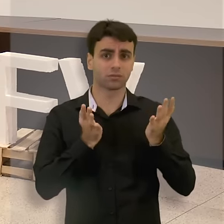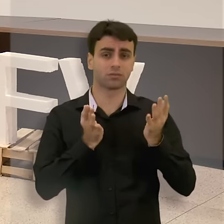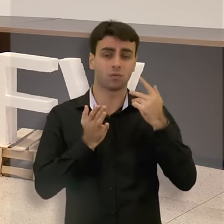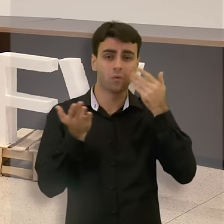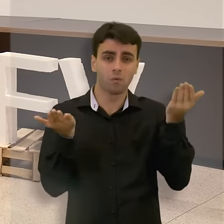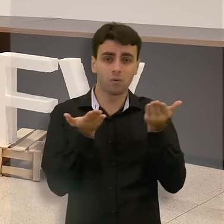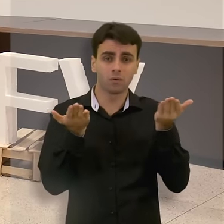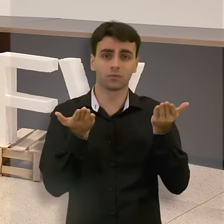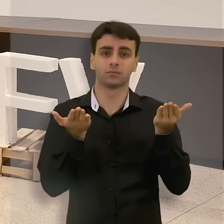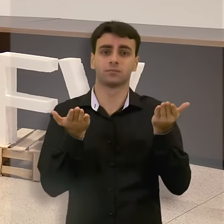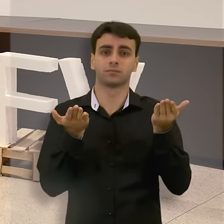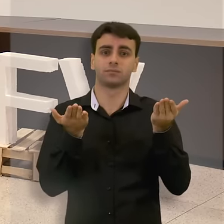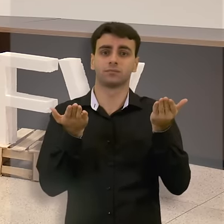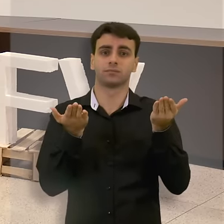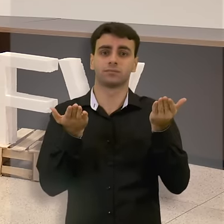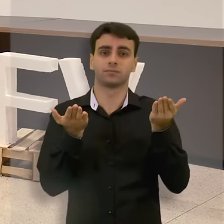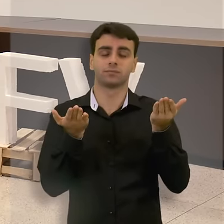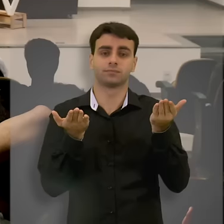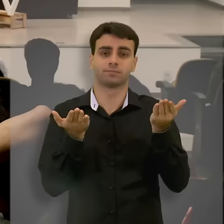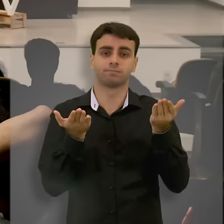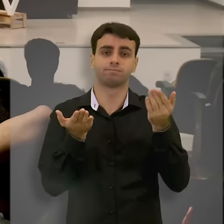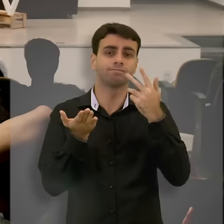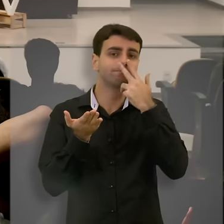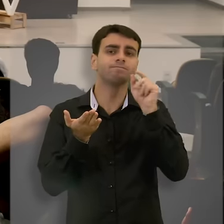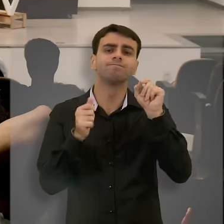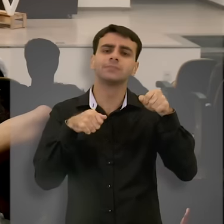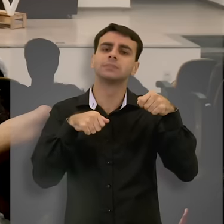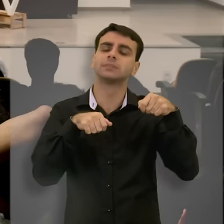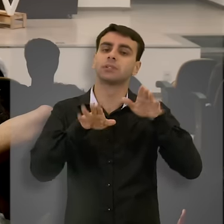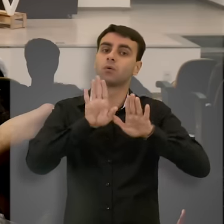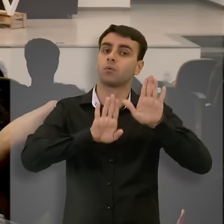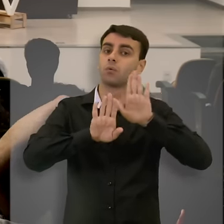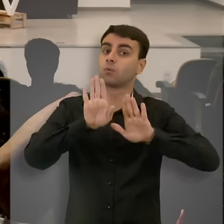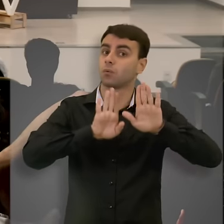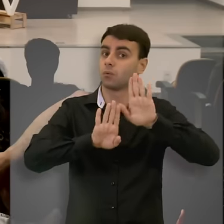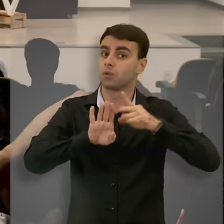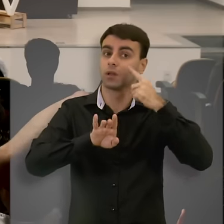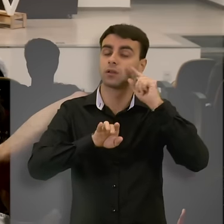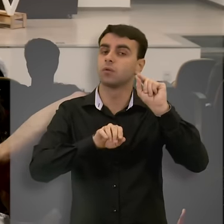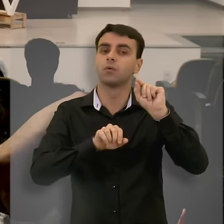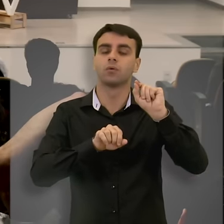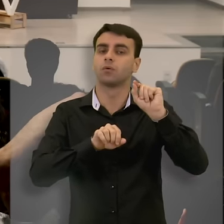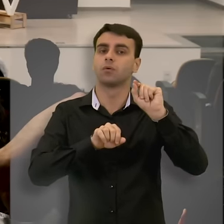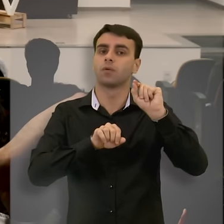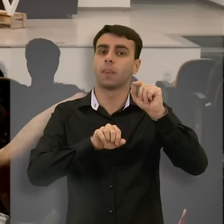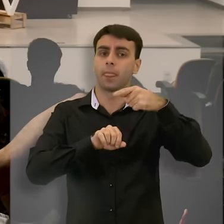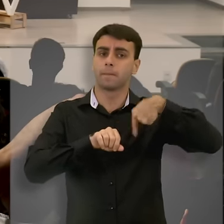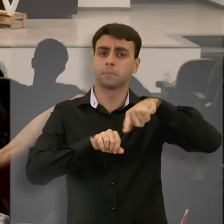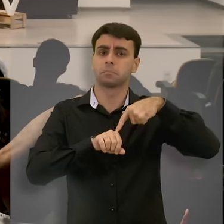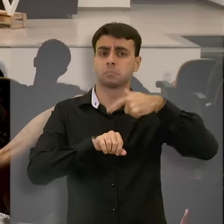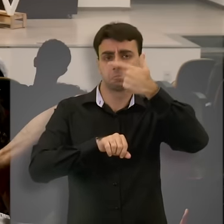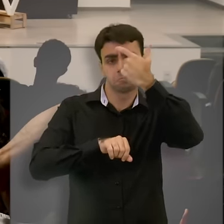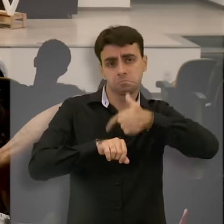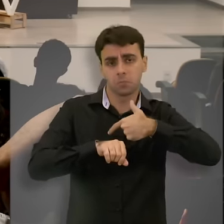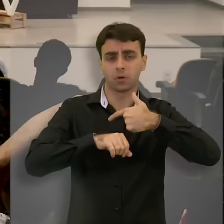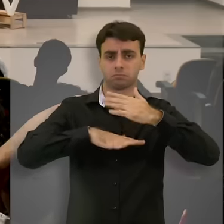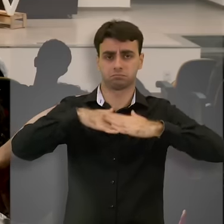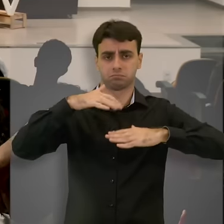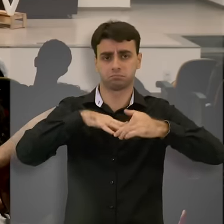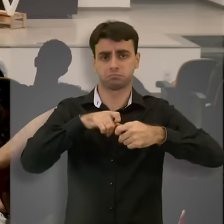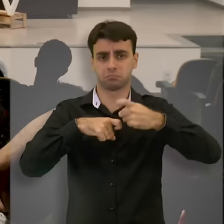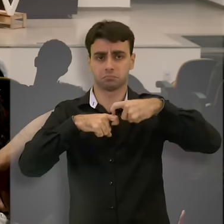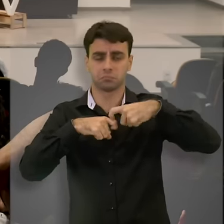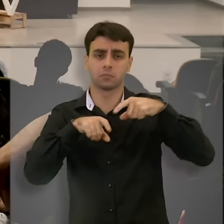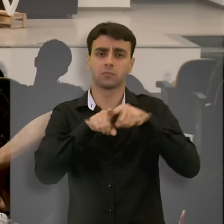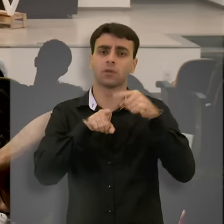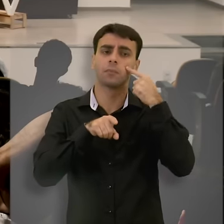no mundo hoje, a gente tem que ter muito cuidado para não achar que a função, nem nossa como profissional médico, nem de